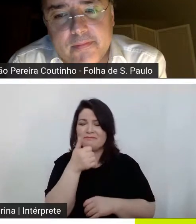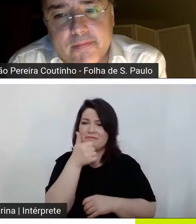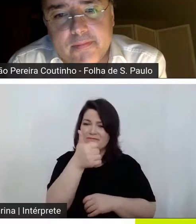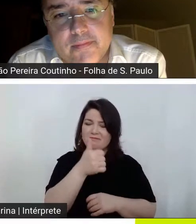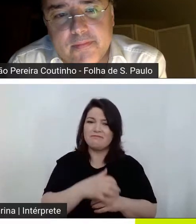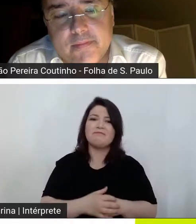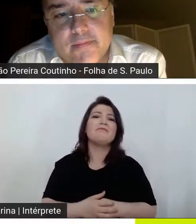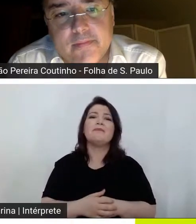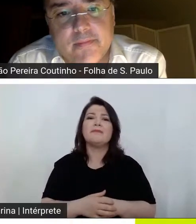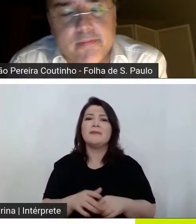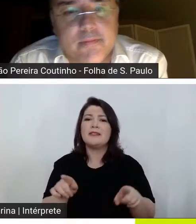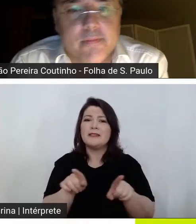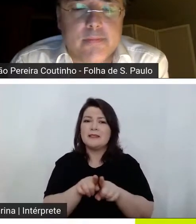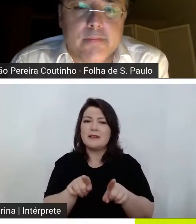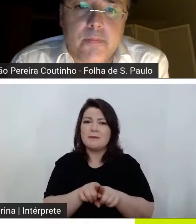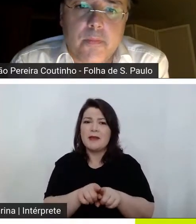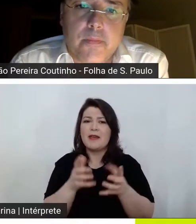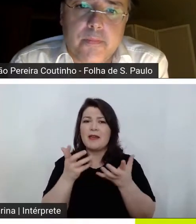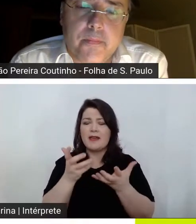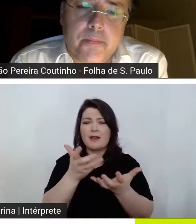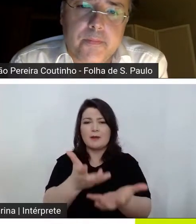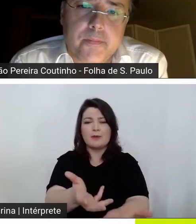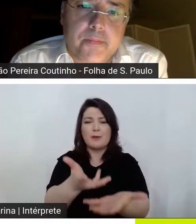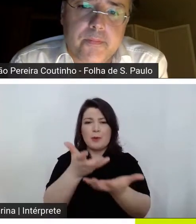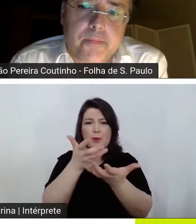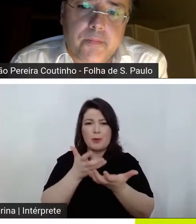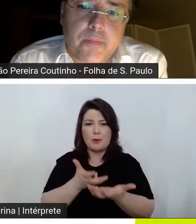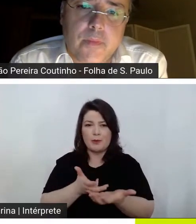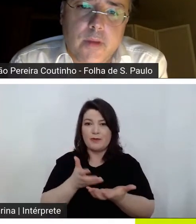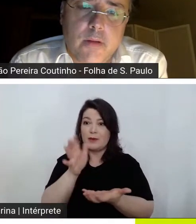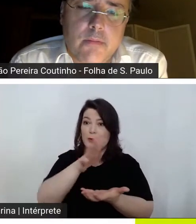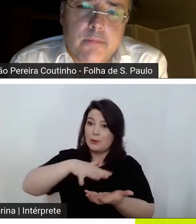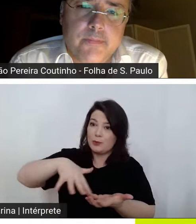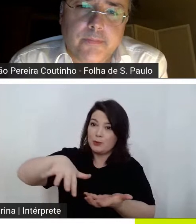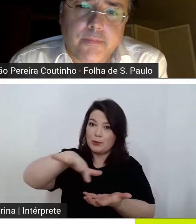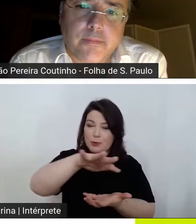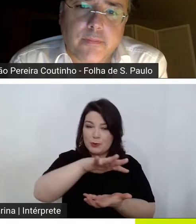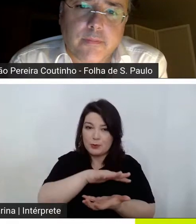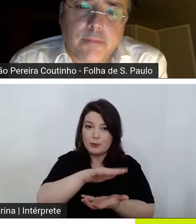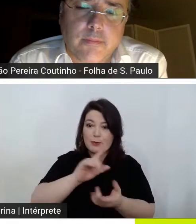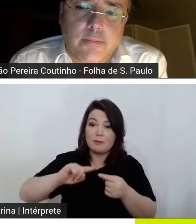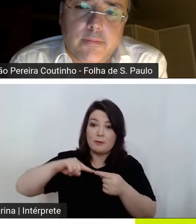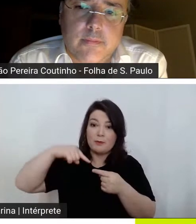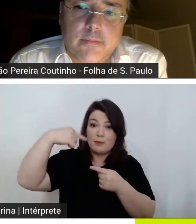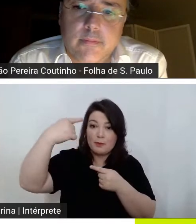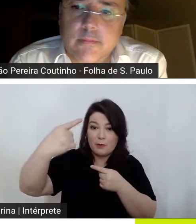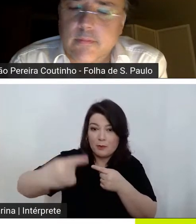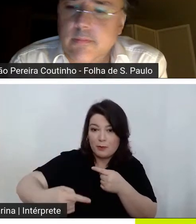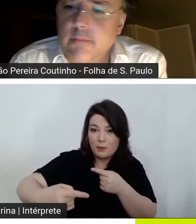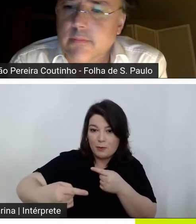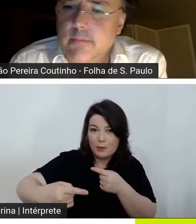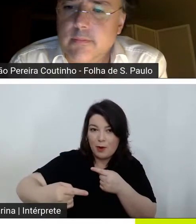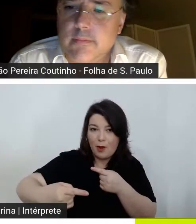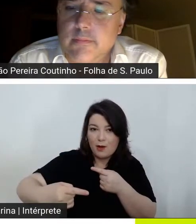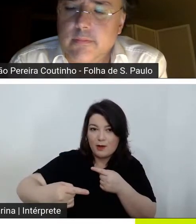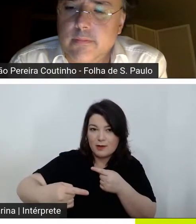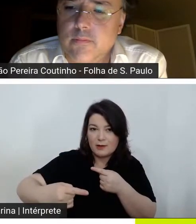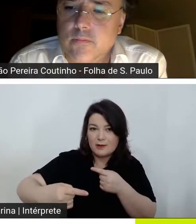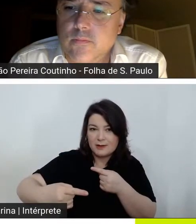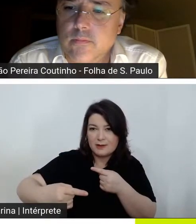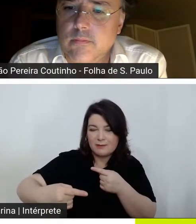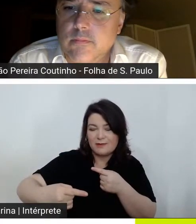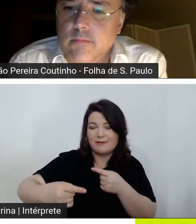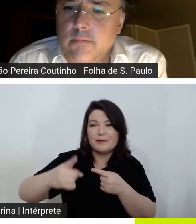também aqui convidar todos vocês para a nossa próxima edição que vai ser no dia 5 de